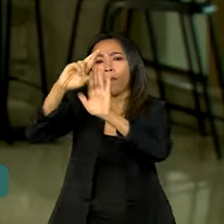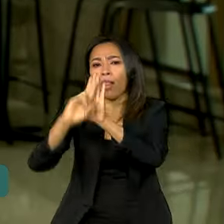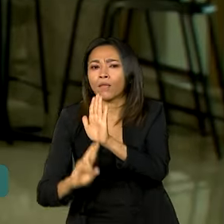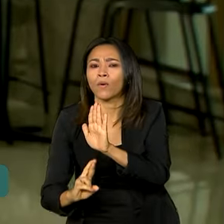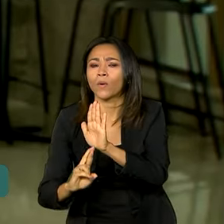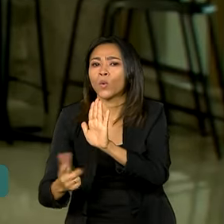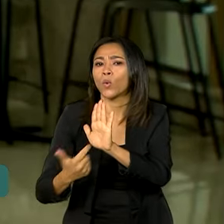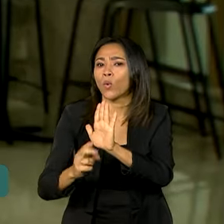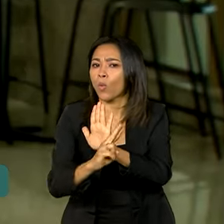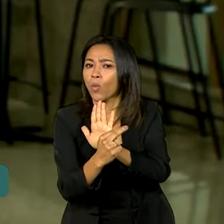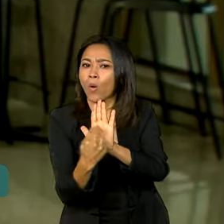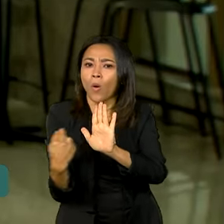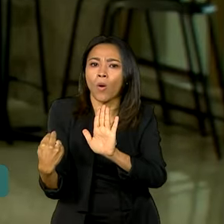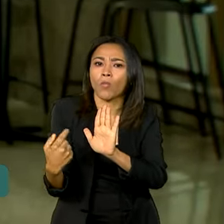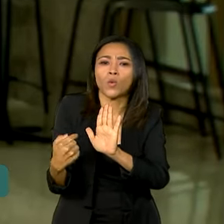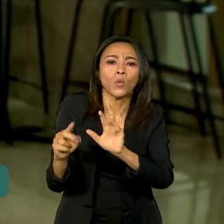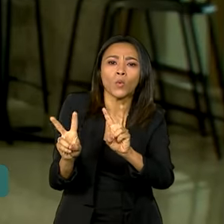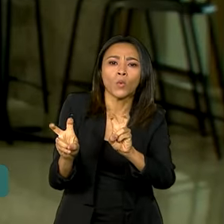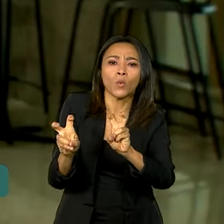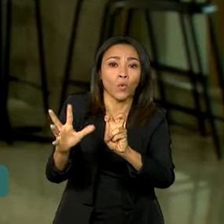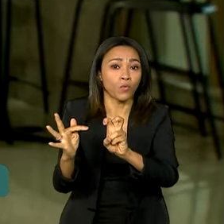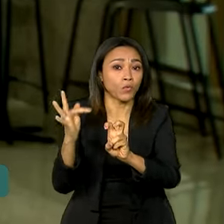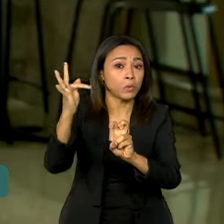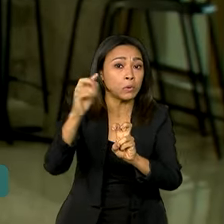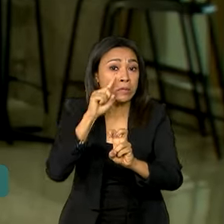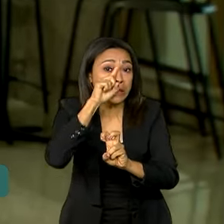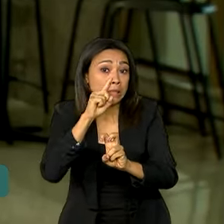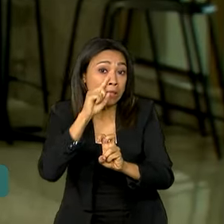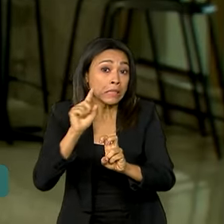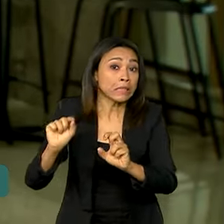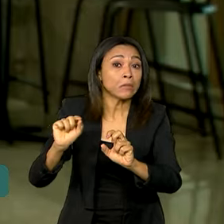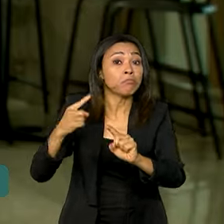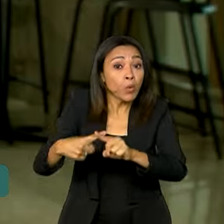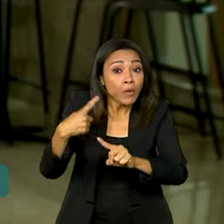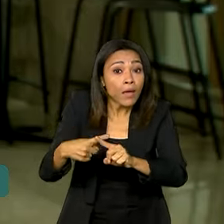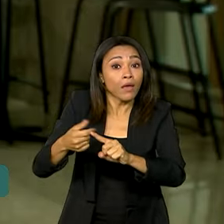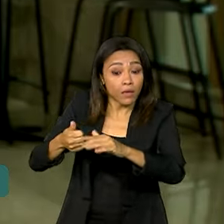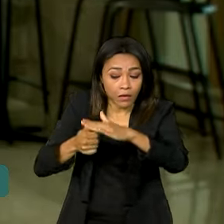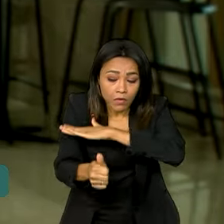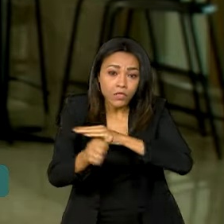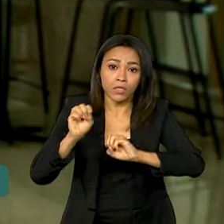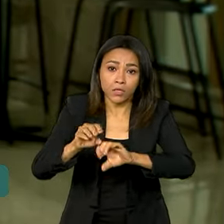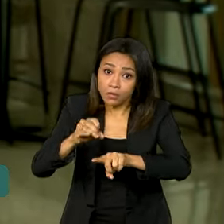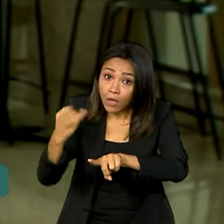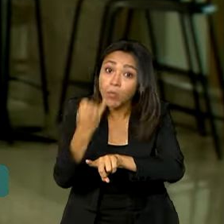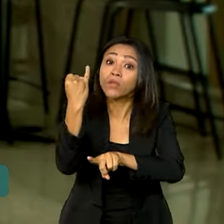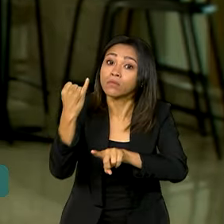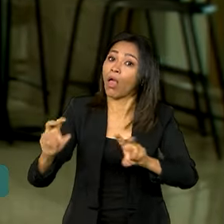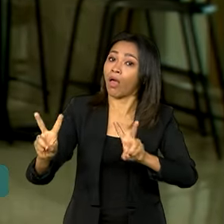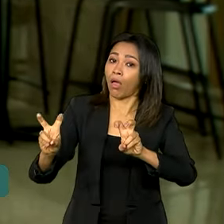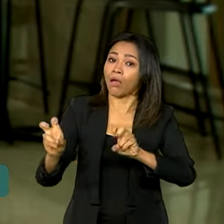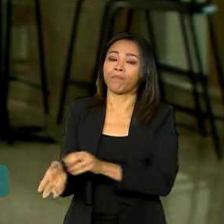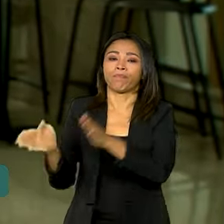desse documento é O Futuro em Risco, porque investir em educação é fundamental. Na parte da